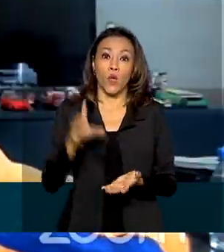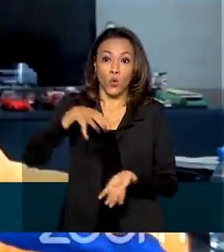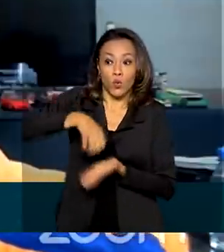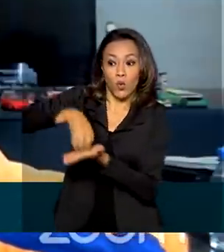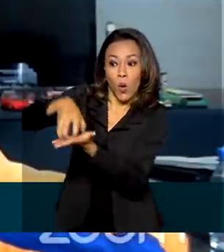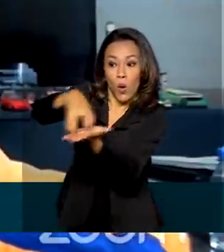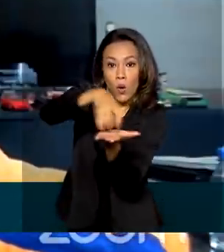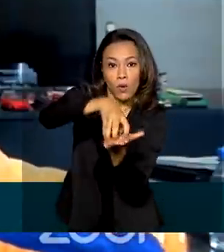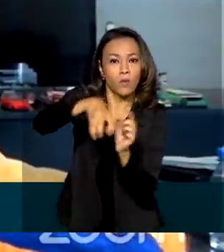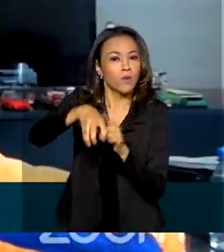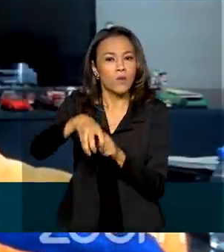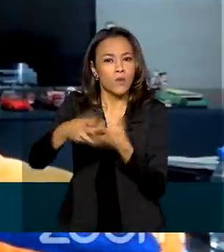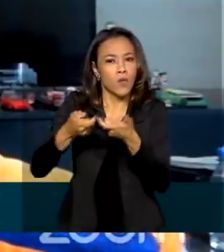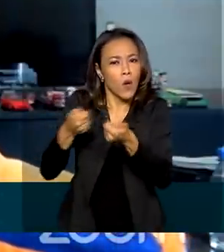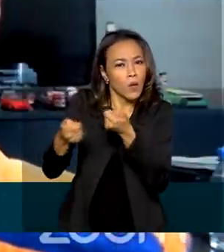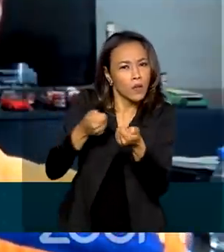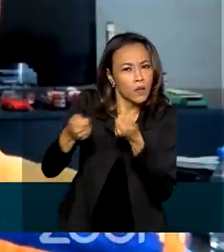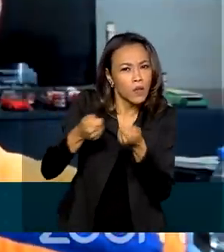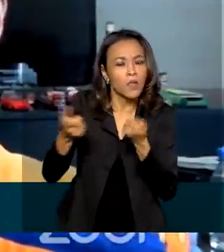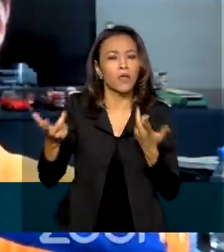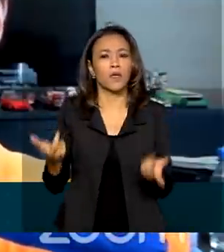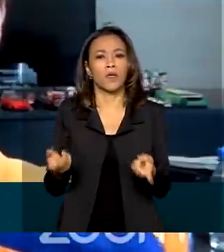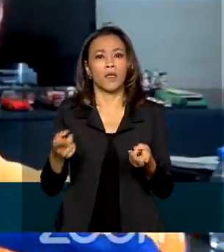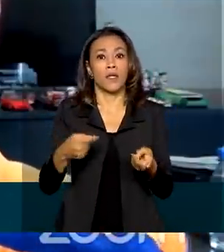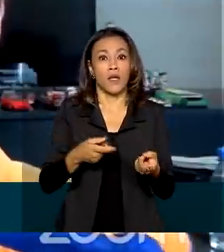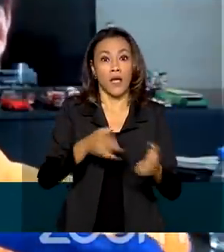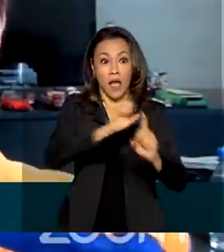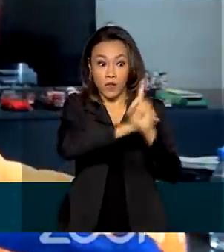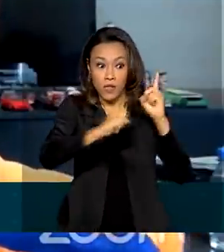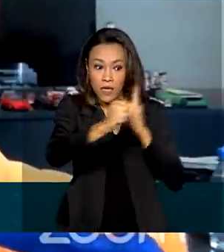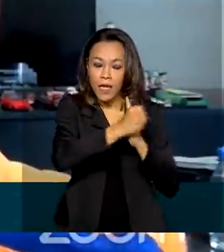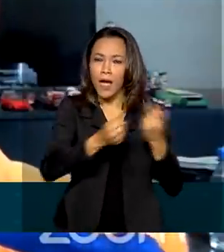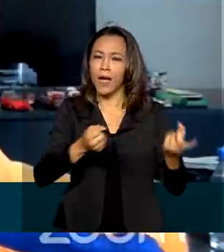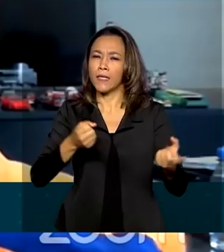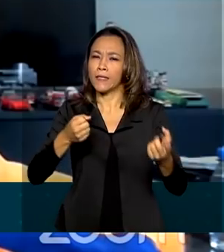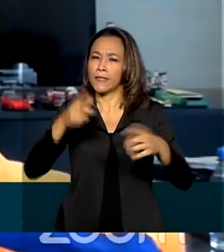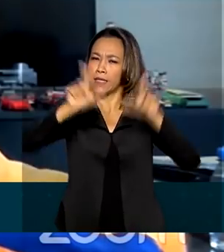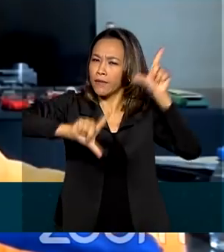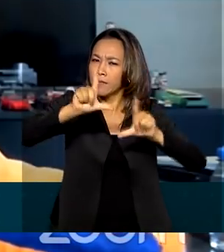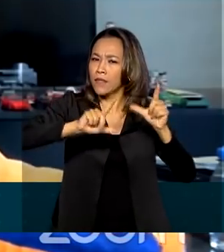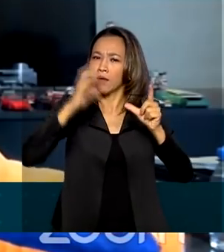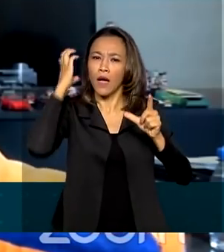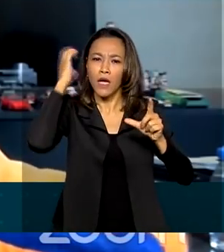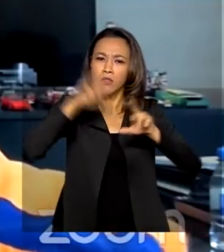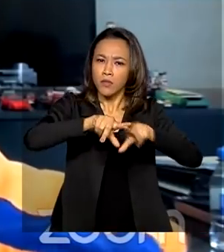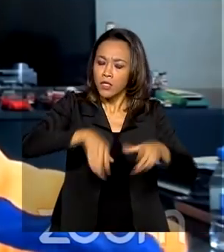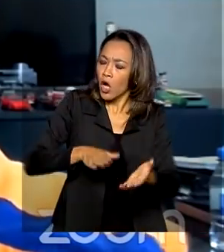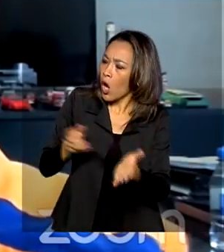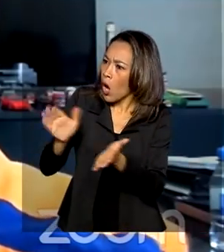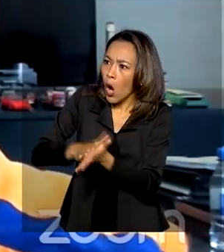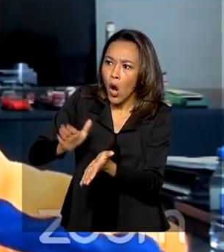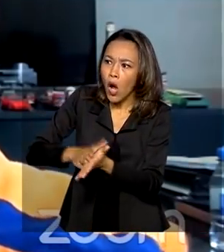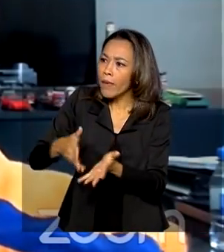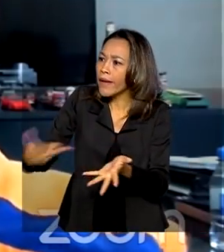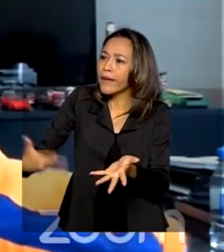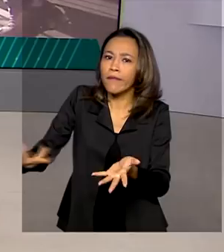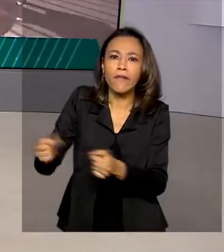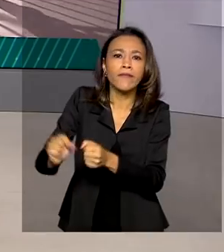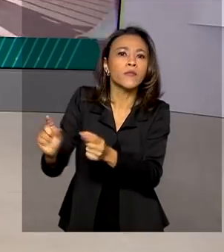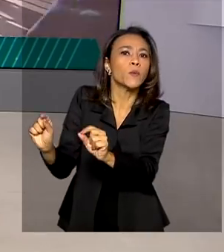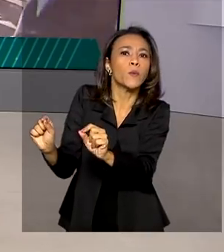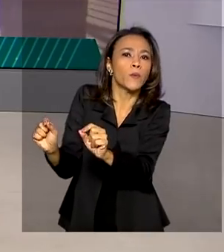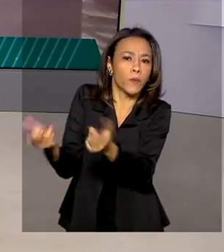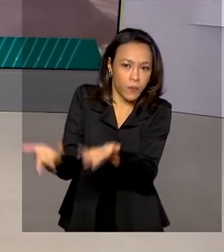controle, a cobrança da sociedade, da imprensa, todo é feito em cima dos gestores municipais.